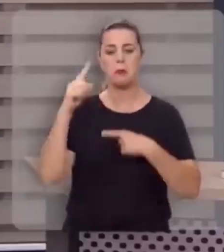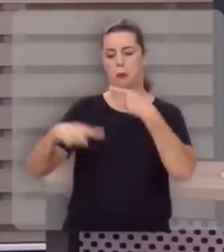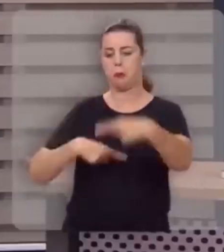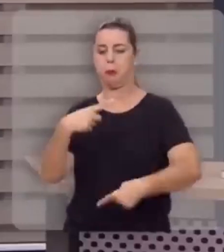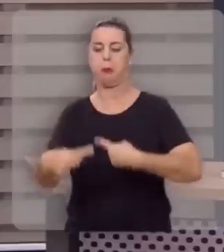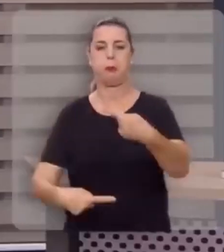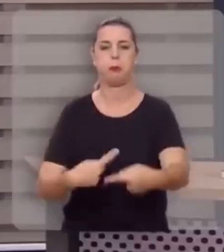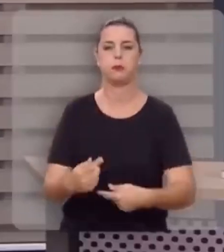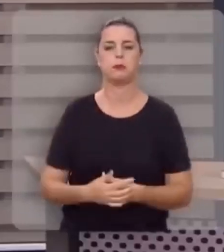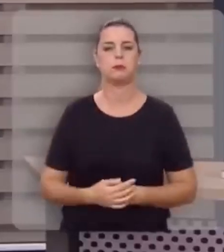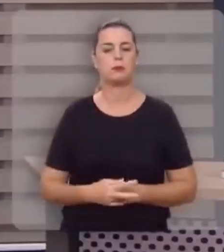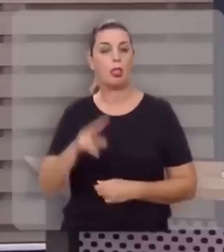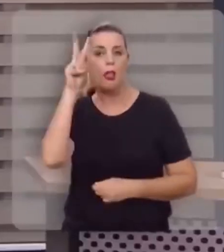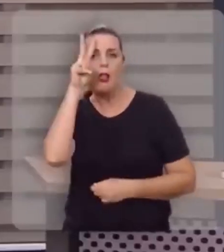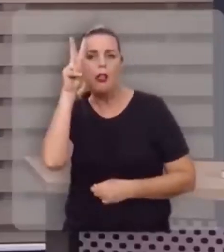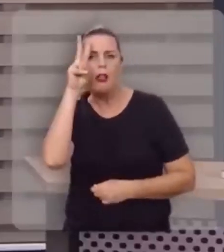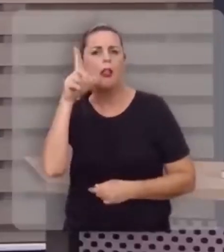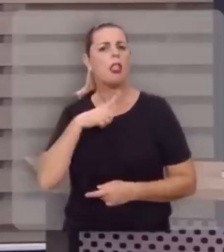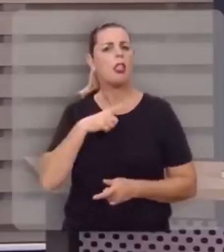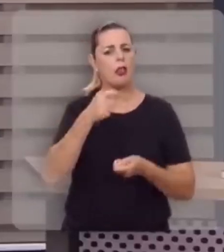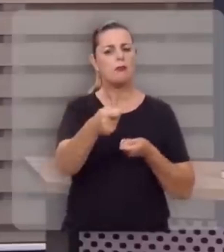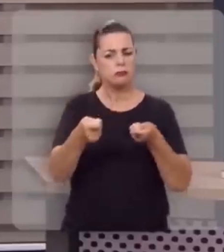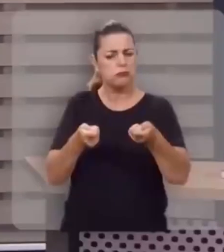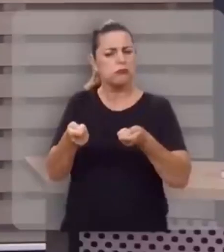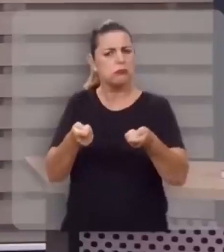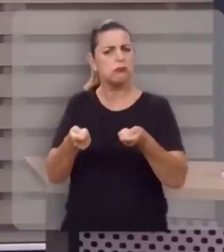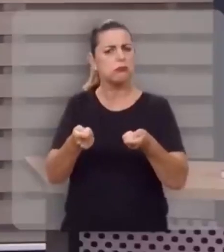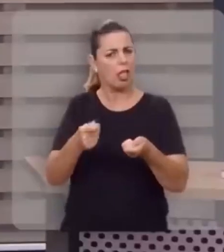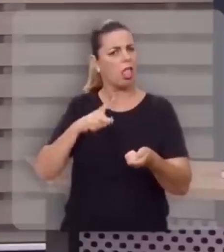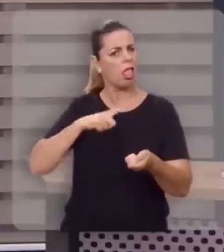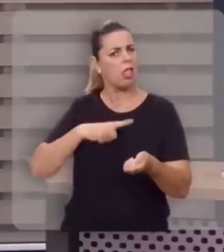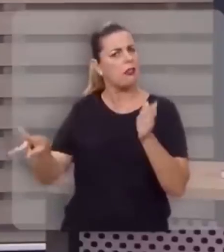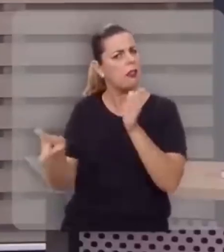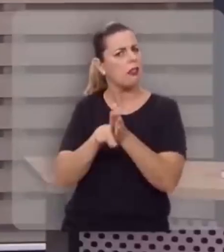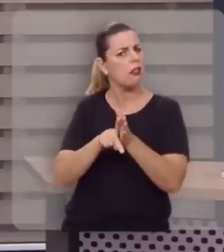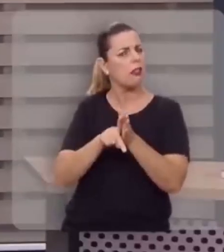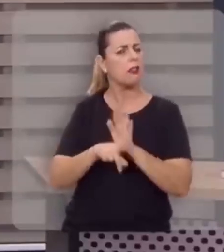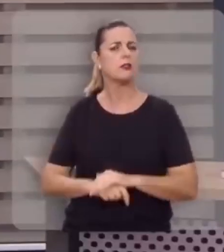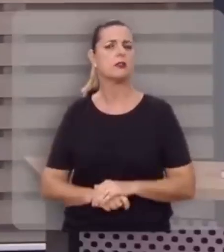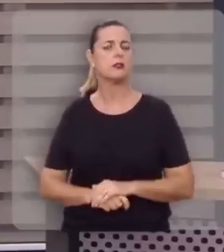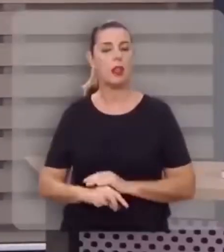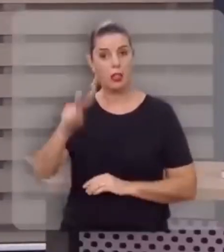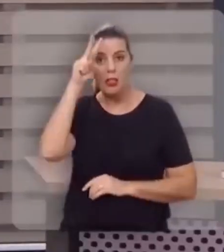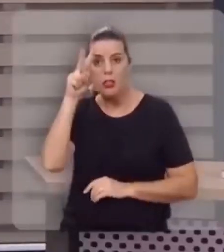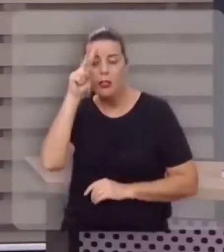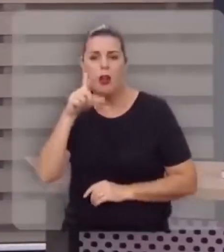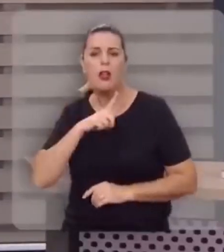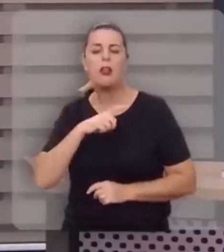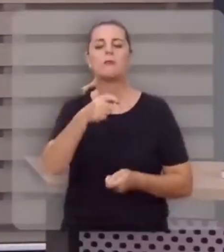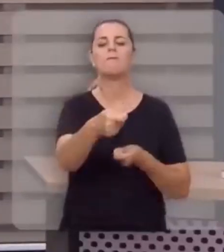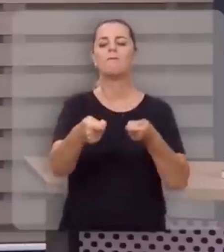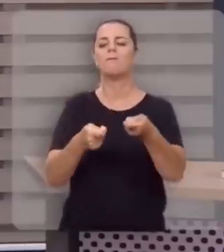cíclica, a história tem rumo, a história tem dono, a história